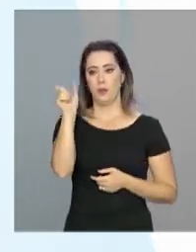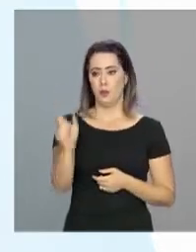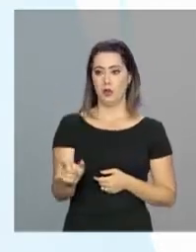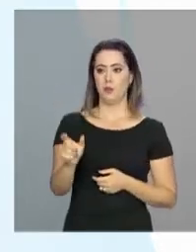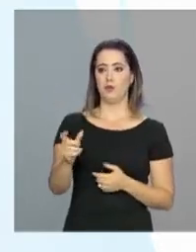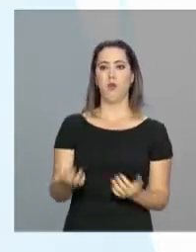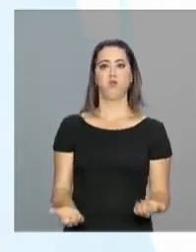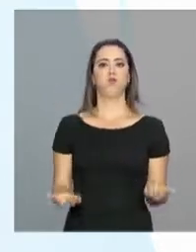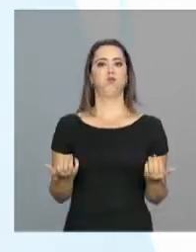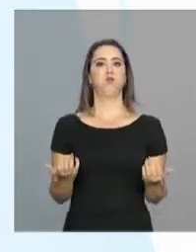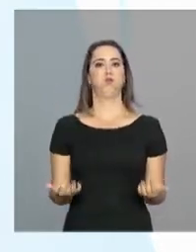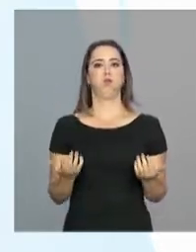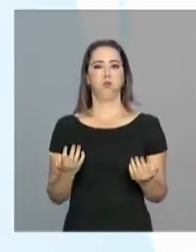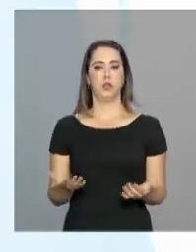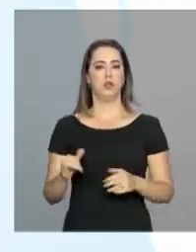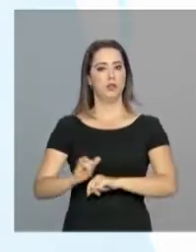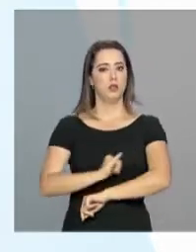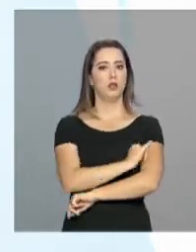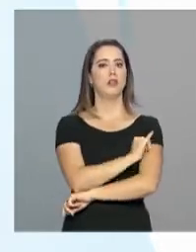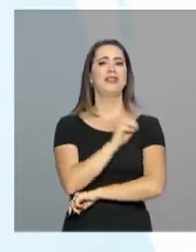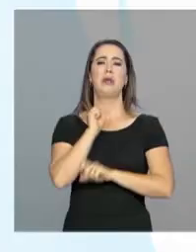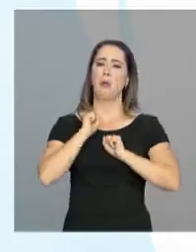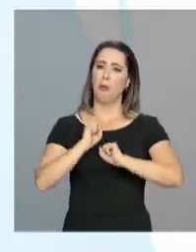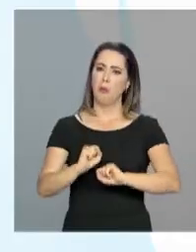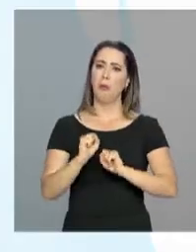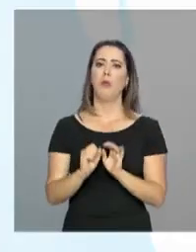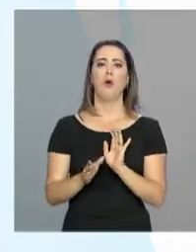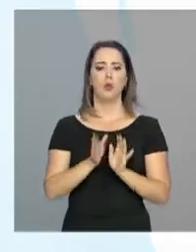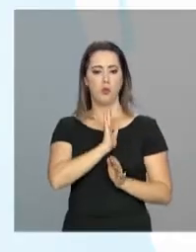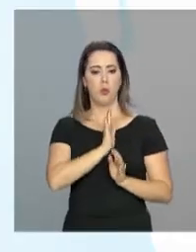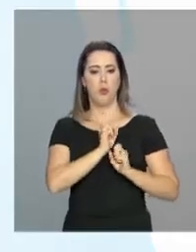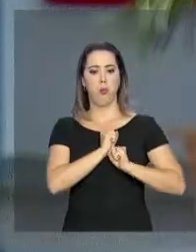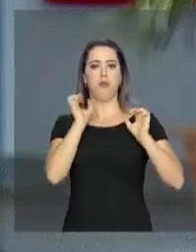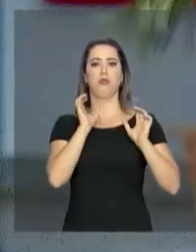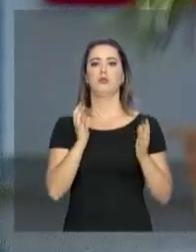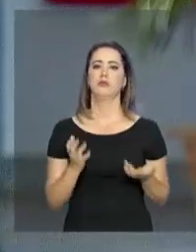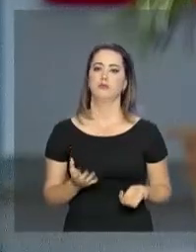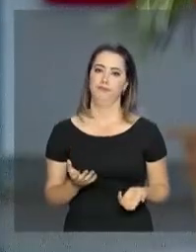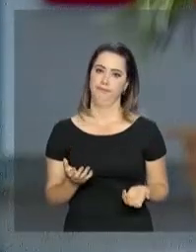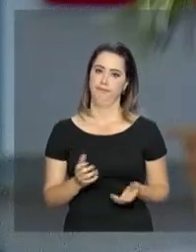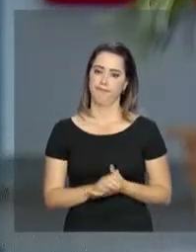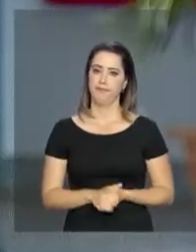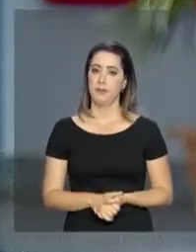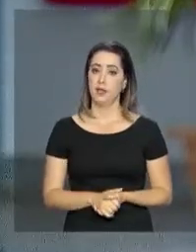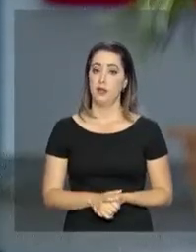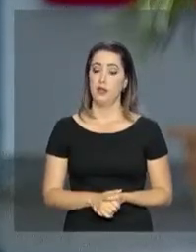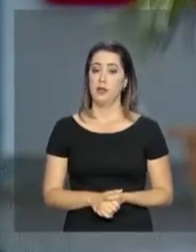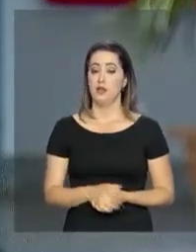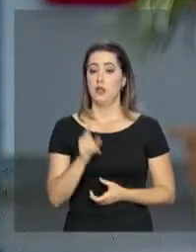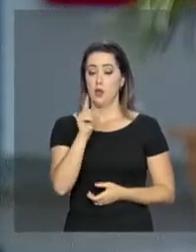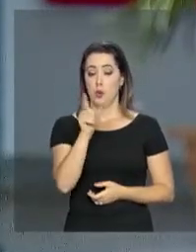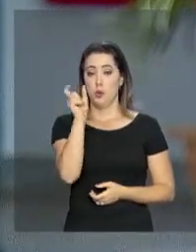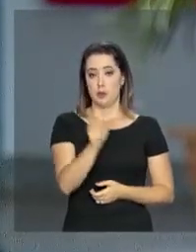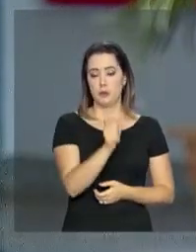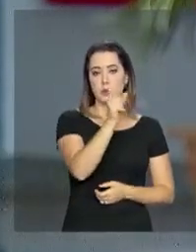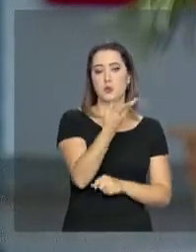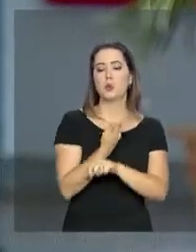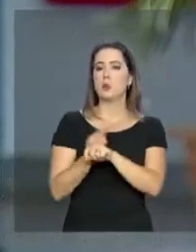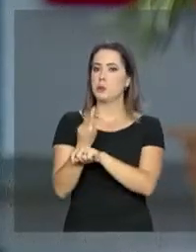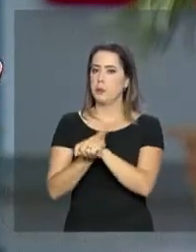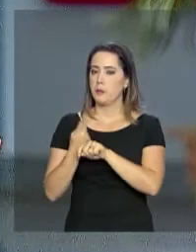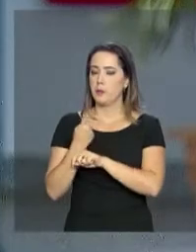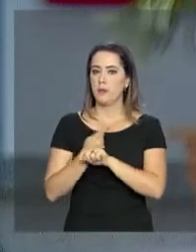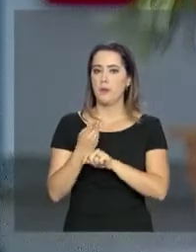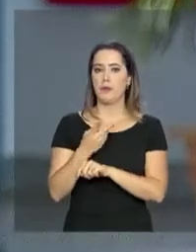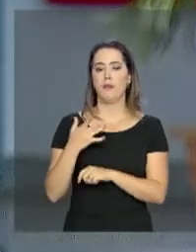carrega o sobrepeso, ela pode sofrer um infarto fulminante a qualquer minuto. O número de pessoas que, como a Janaína, procurou a rede